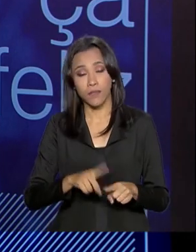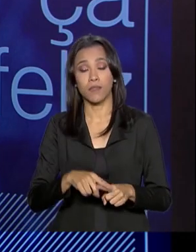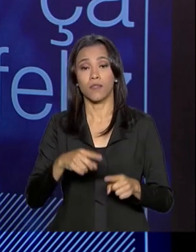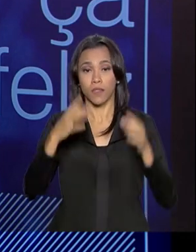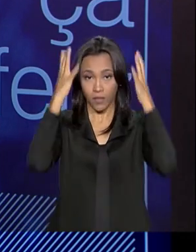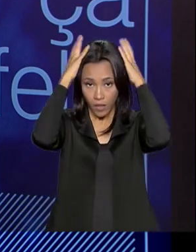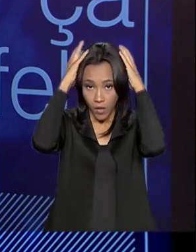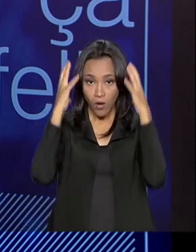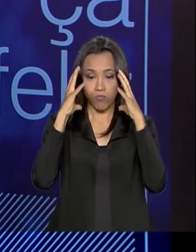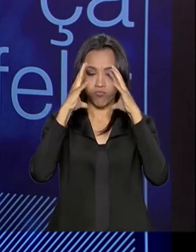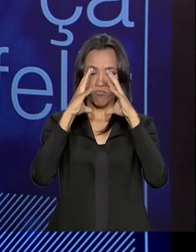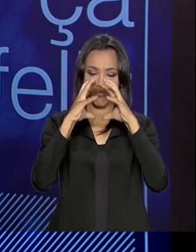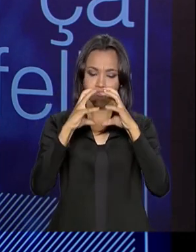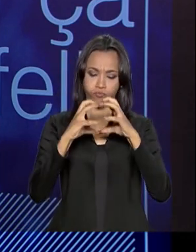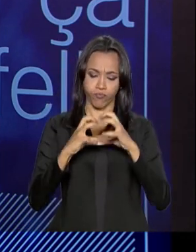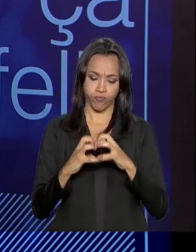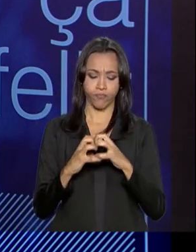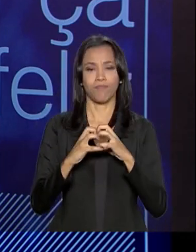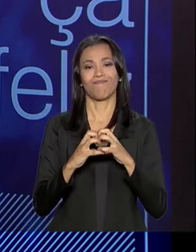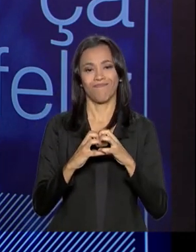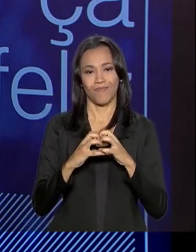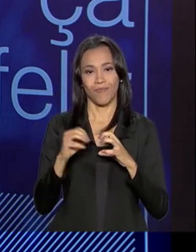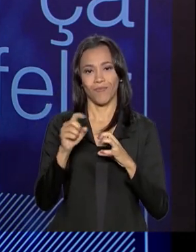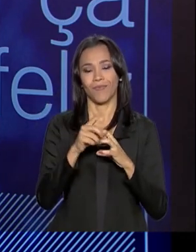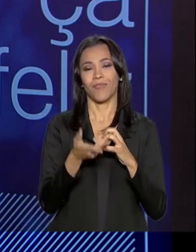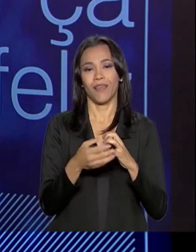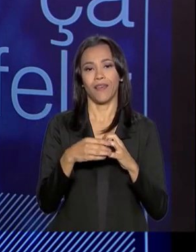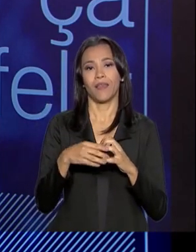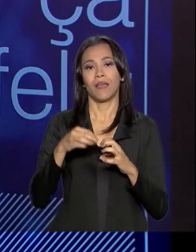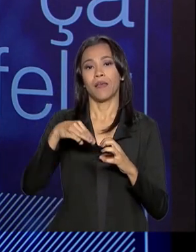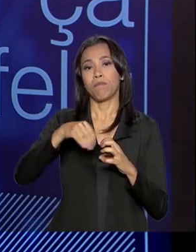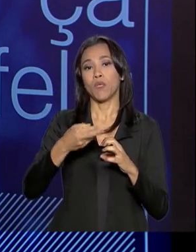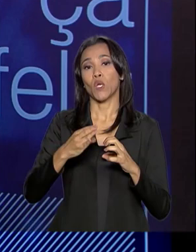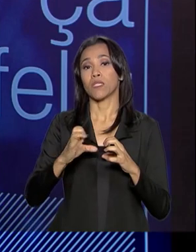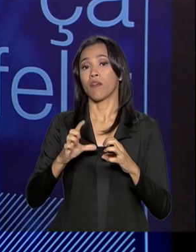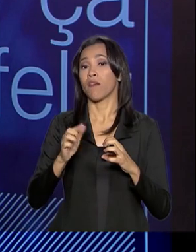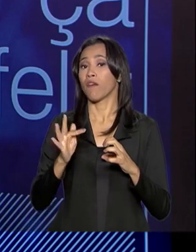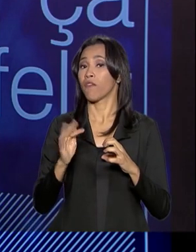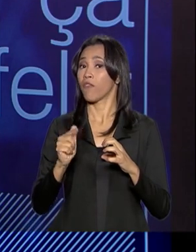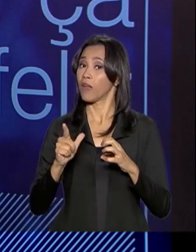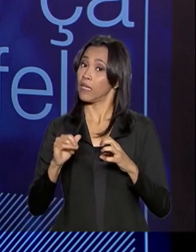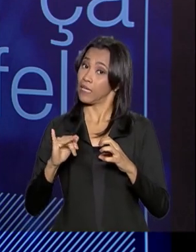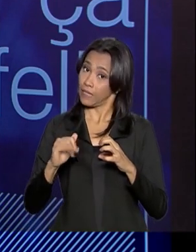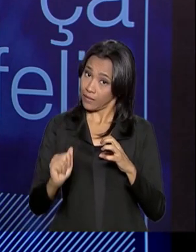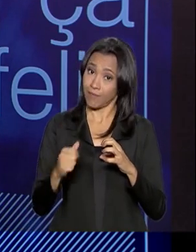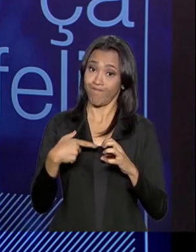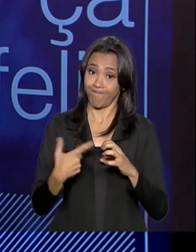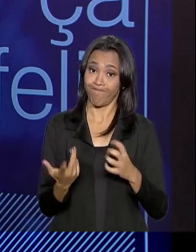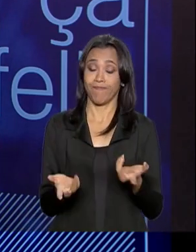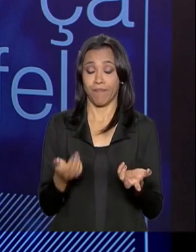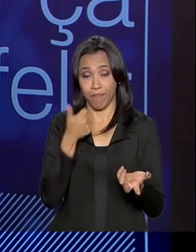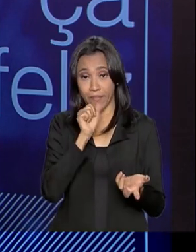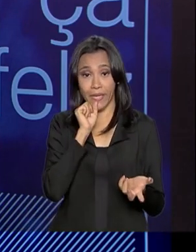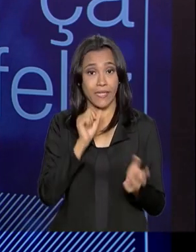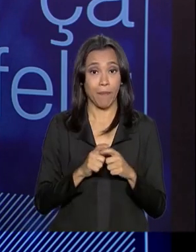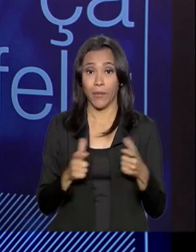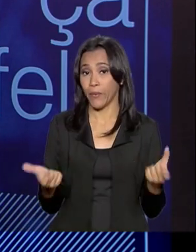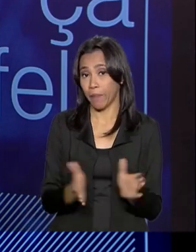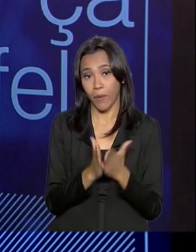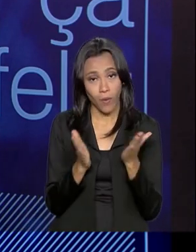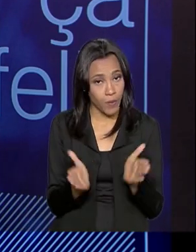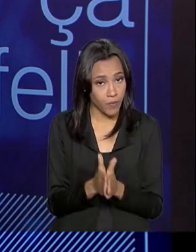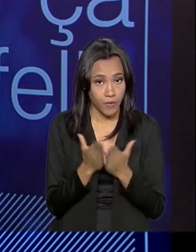vírus, foram vítimas do zika vírus, com microcefalia. São casos muito graves de deficiência e mães pobres, a maioria mães